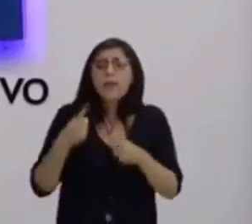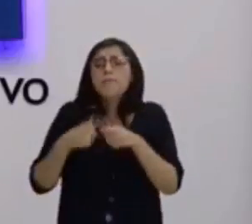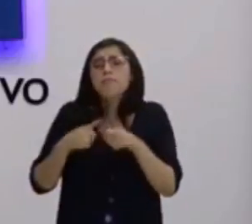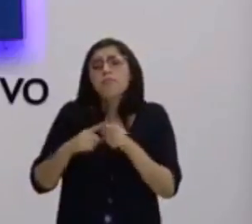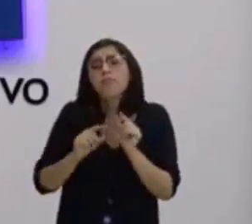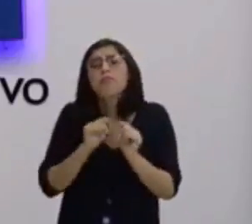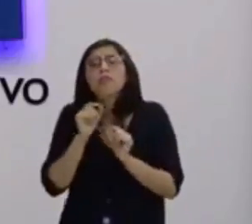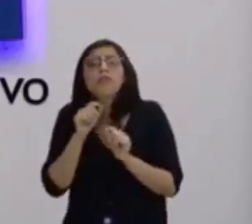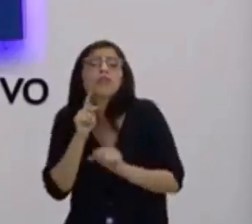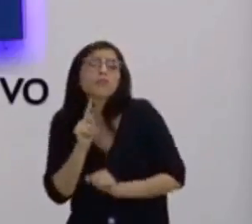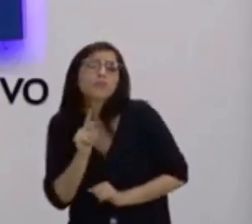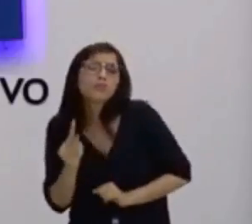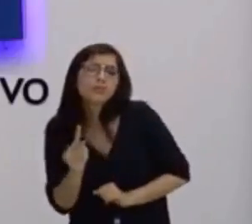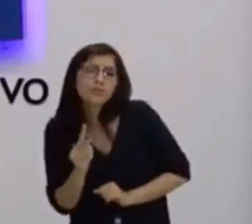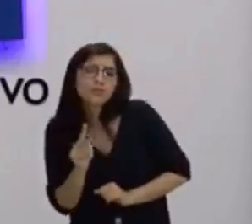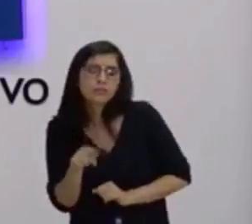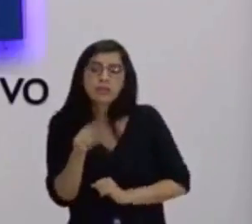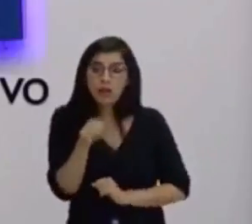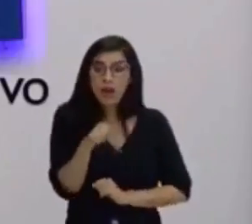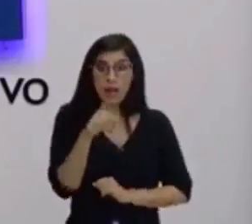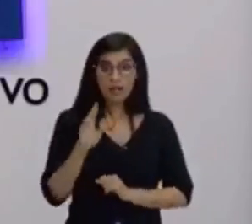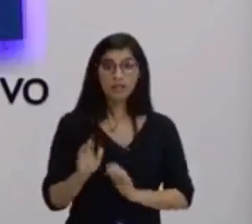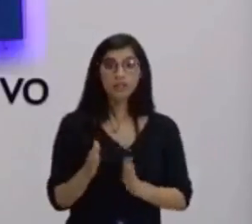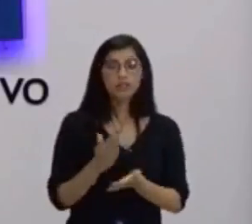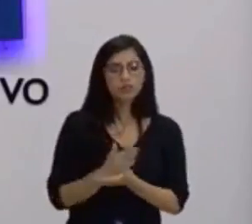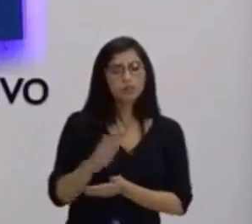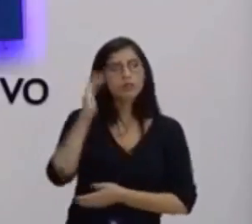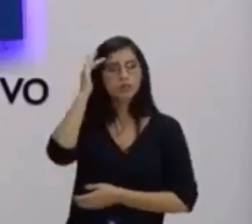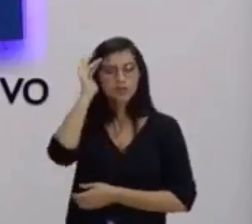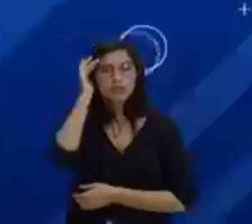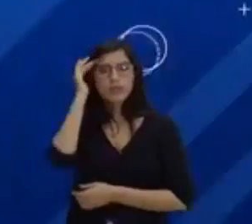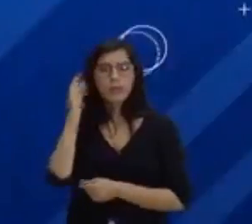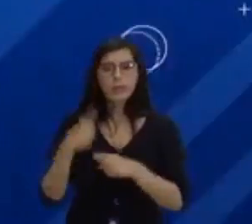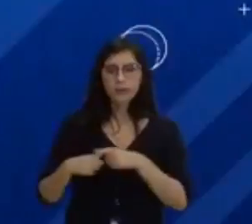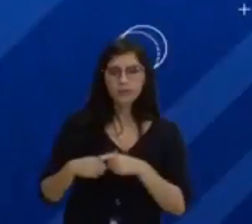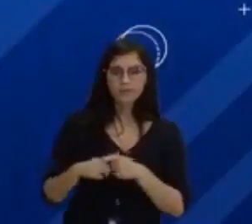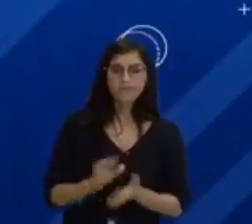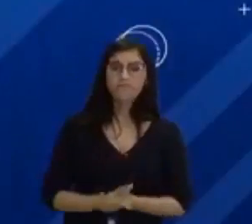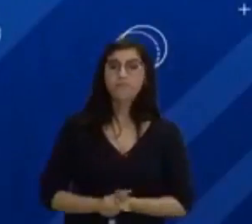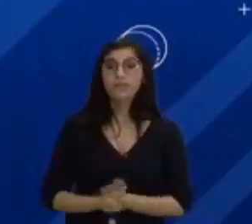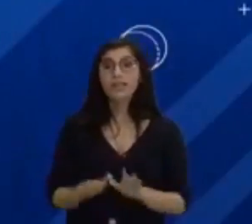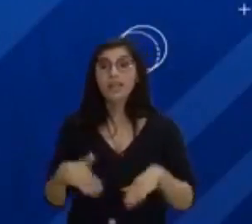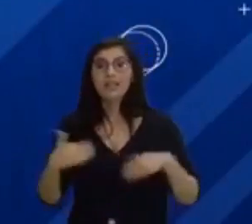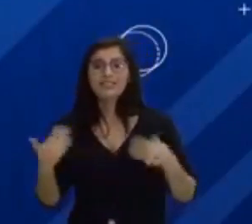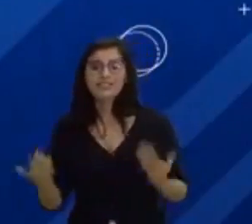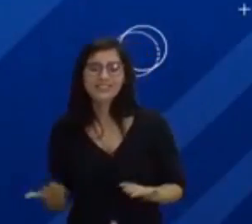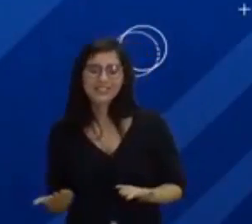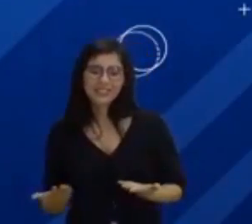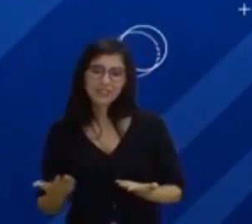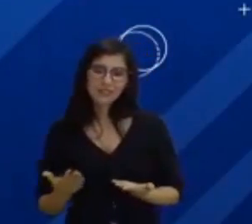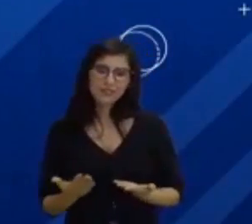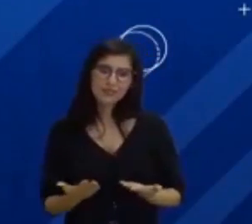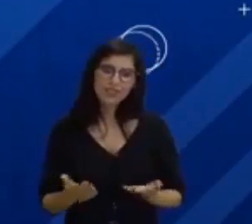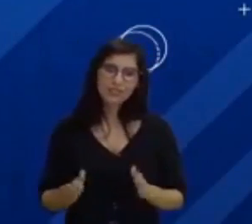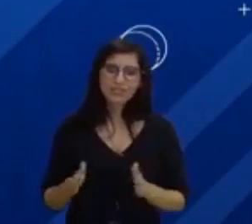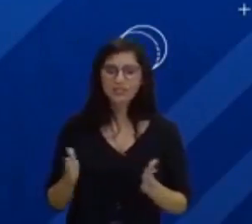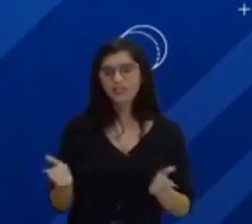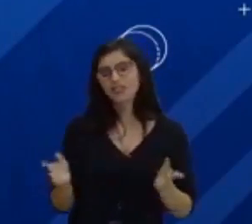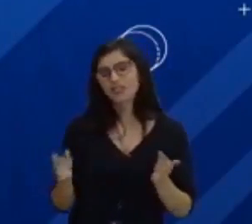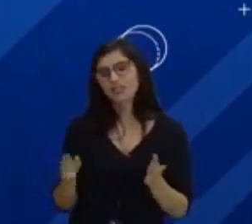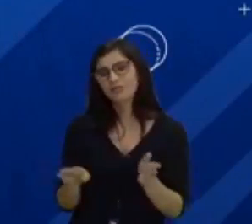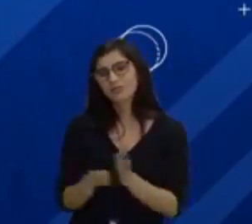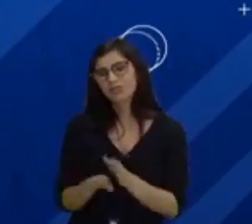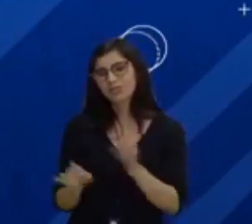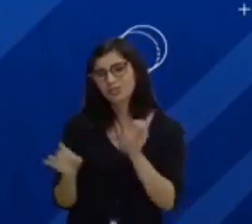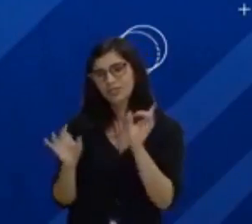isso ao longo da aula? Será que a gente começou a entender o porquê? Então, pessoal, estamos chegando